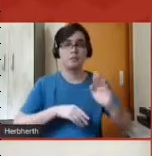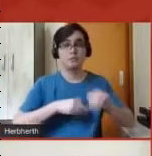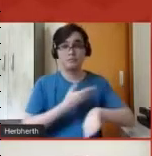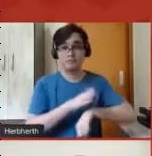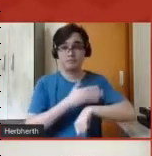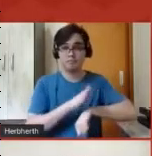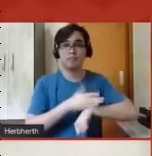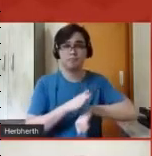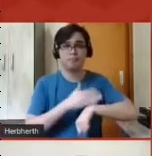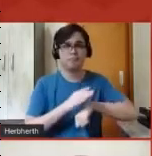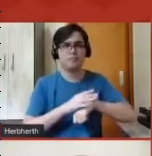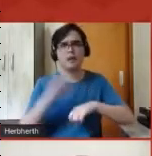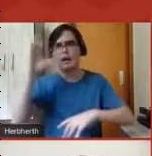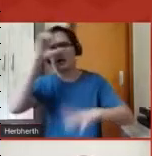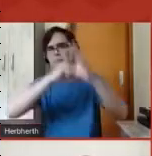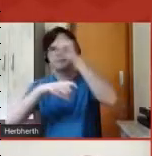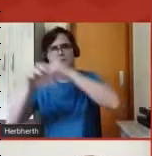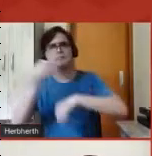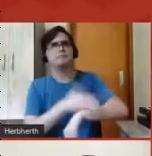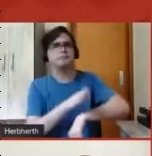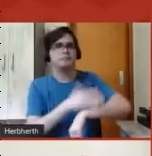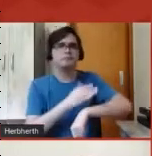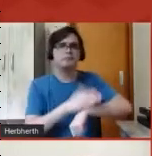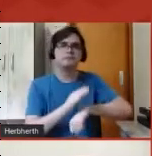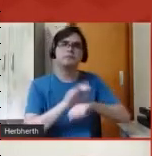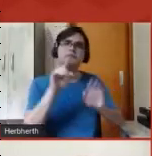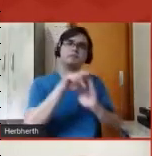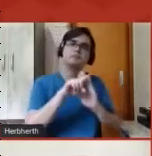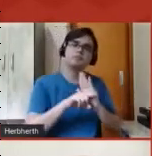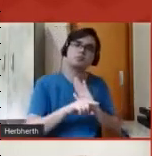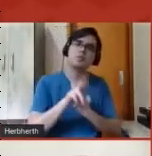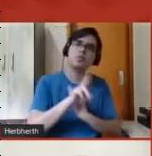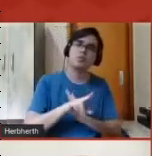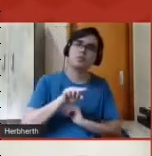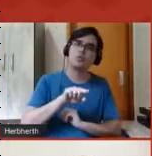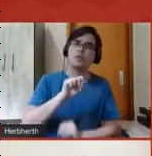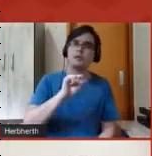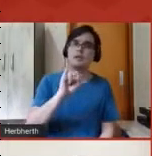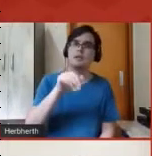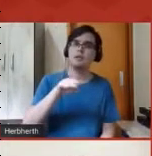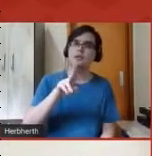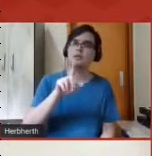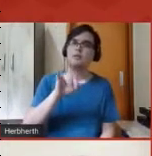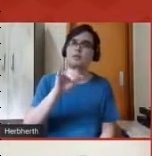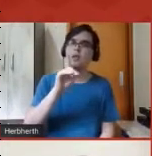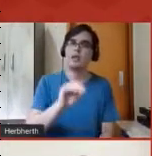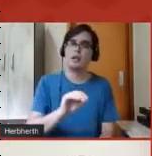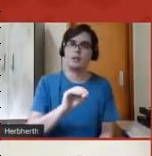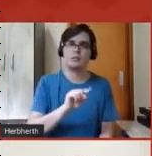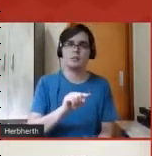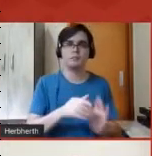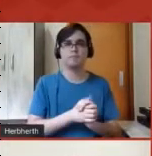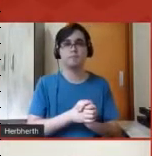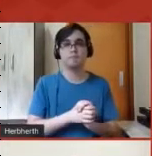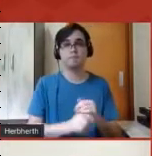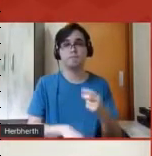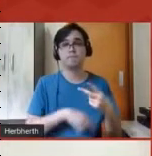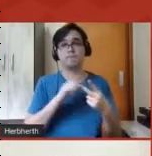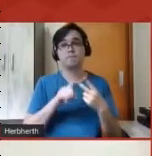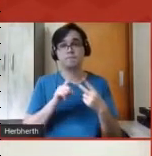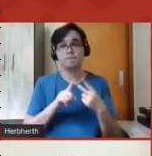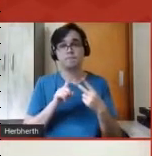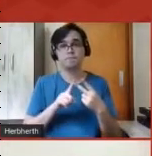que estavam estudando, o que estavam aprendendo. Com esses simulados. Nós aplicávamos também o que nós chamamos de